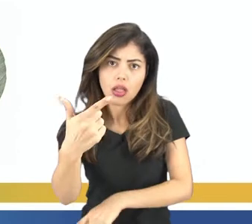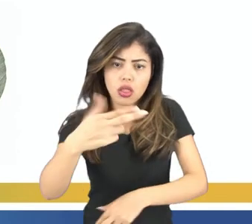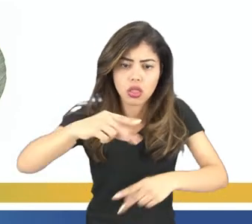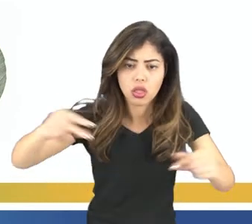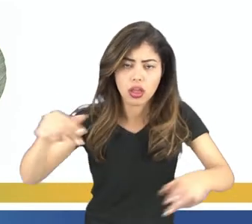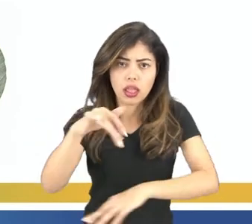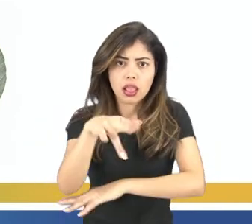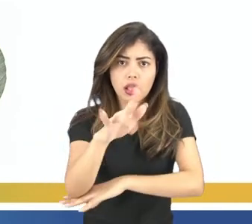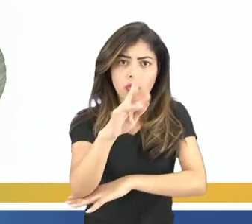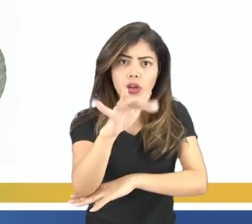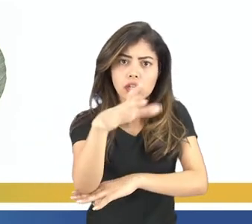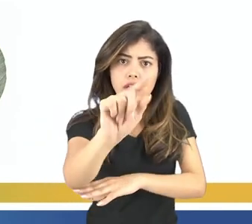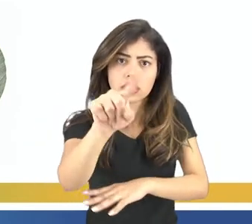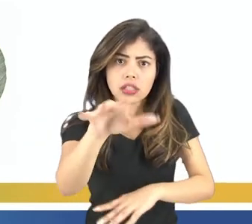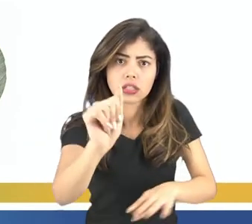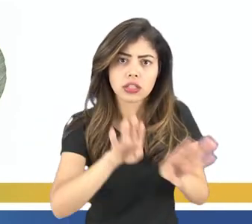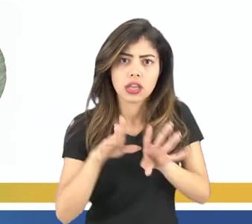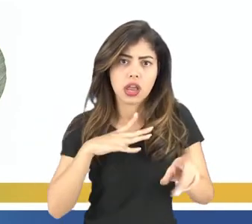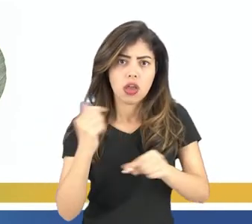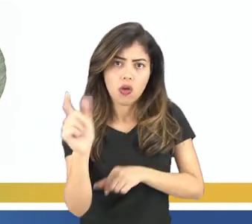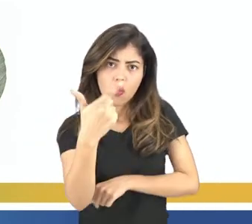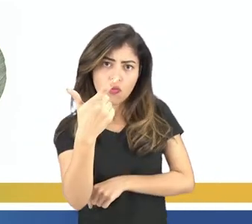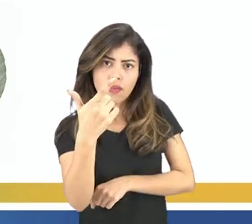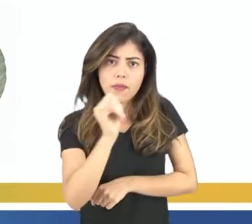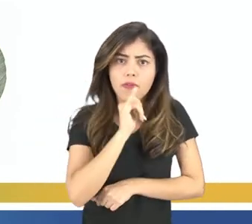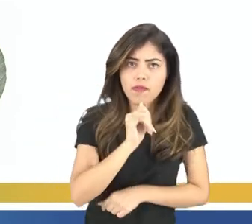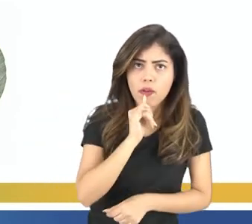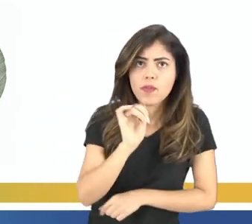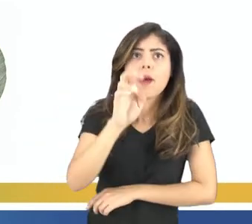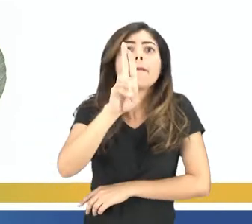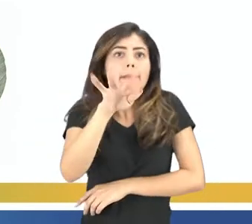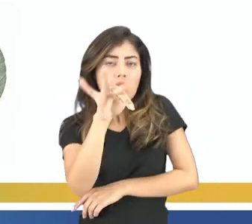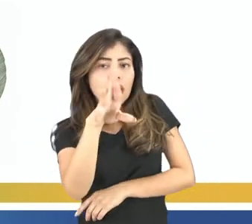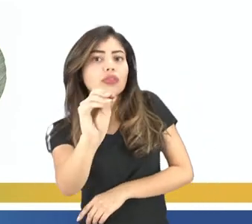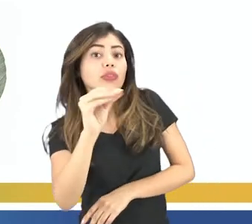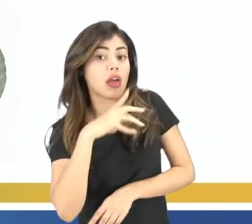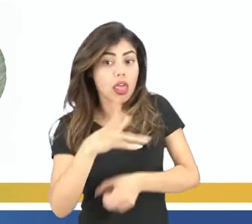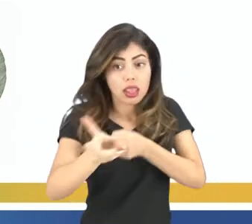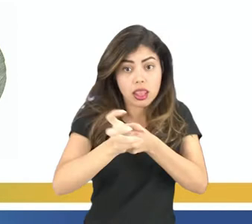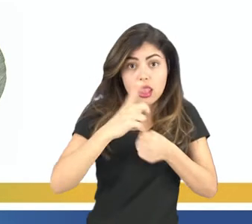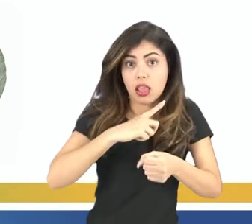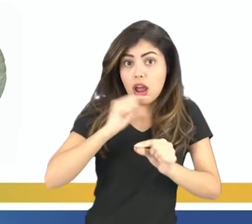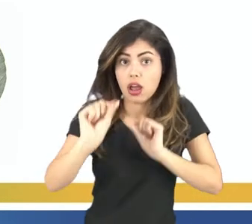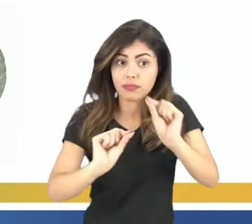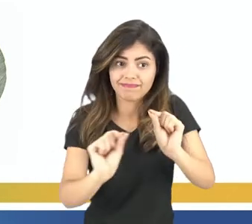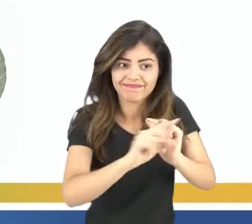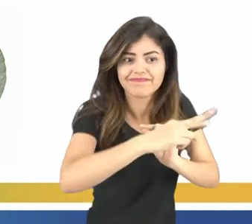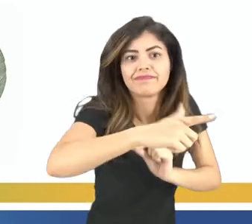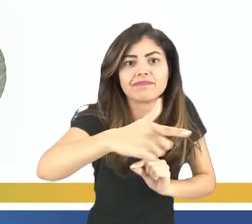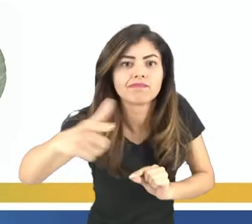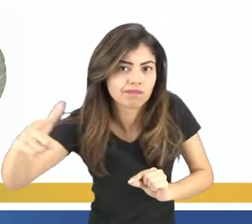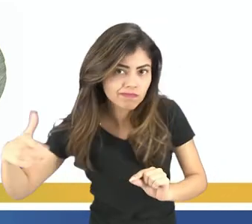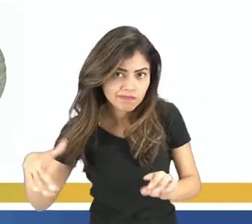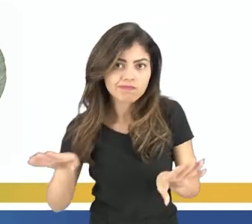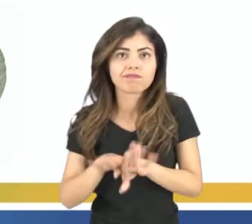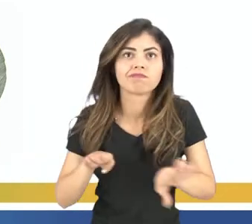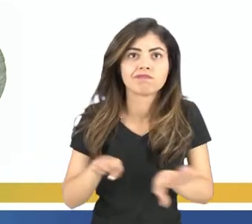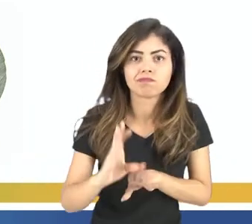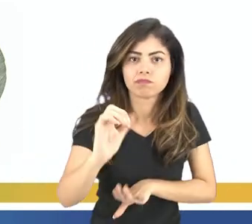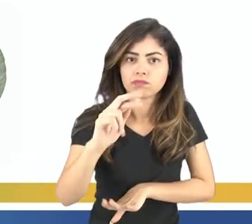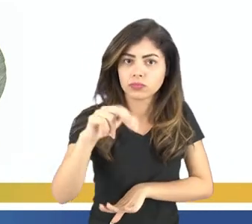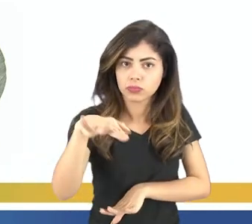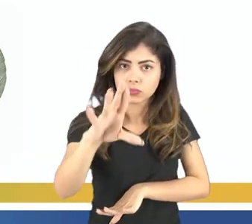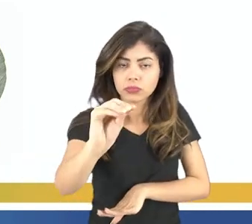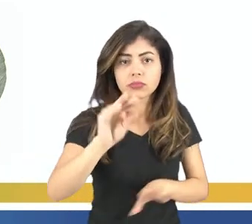magnética. A gente pode citar como exemplo o bário para constituir esses imãs artificiais, carbonato de